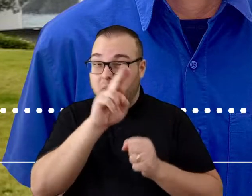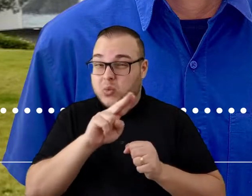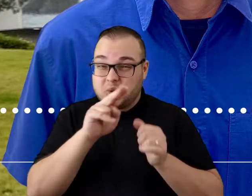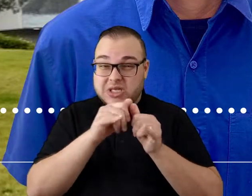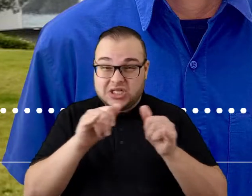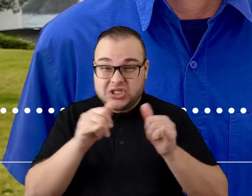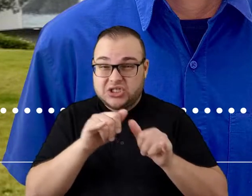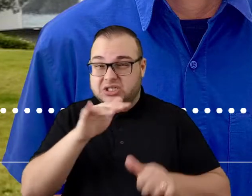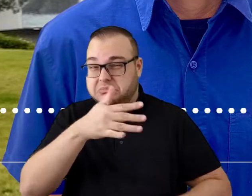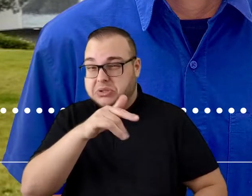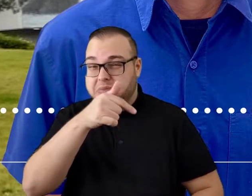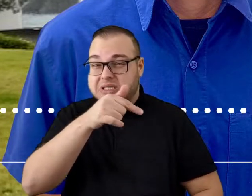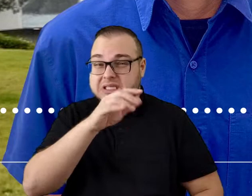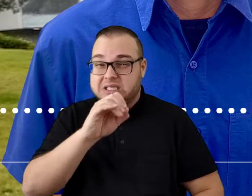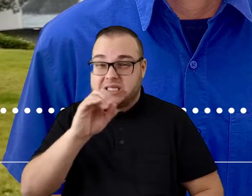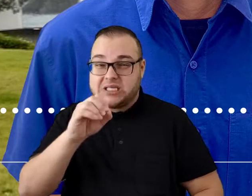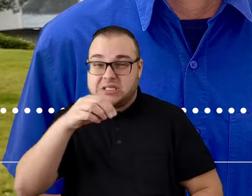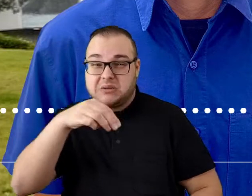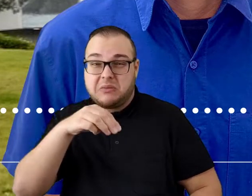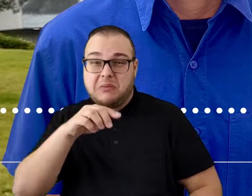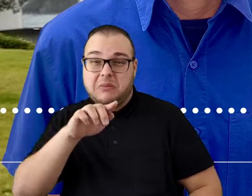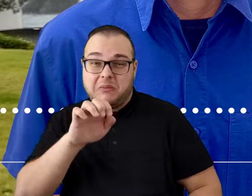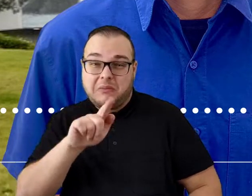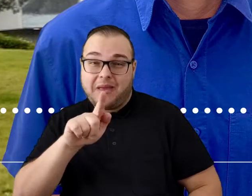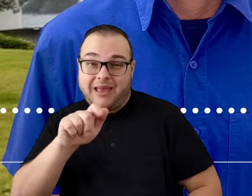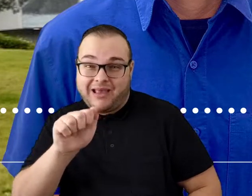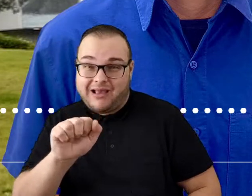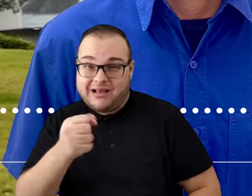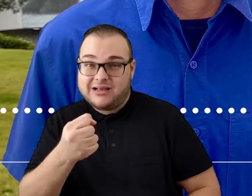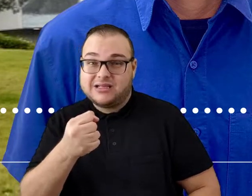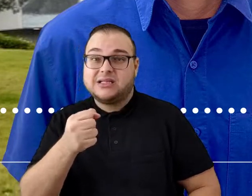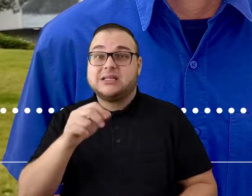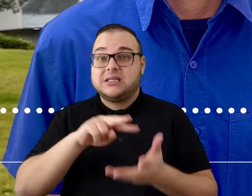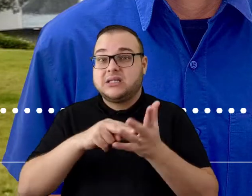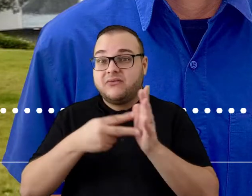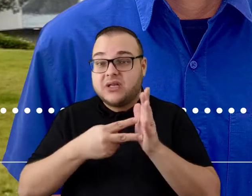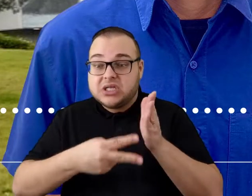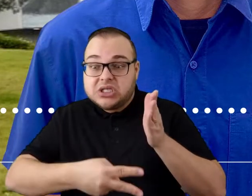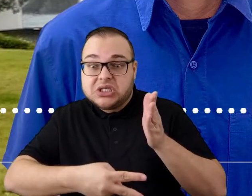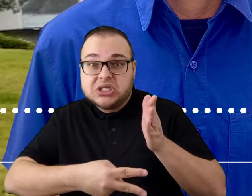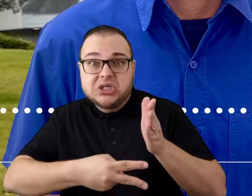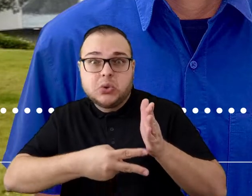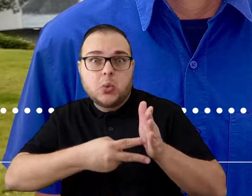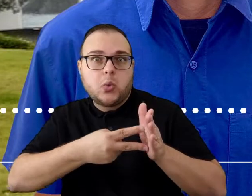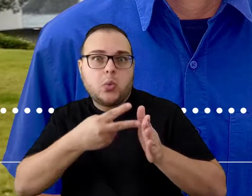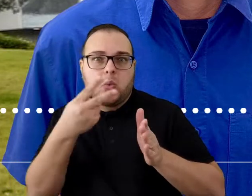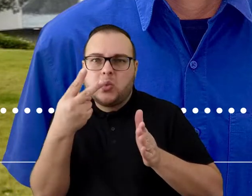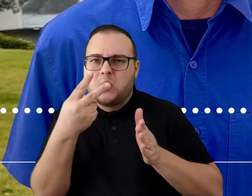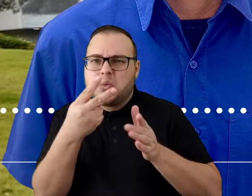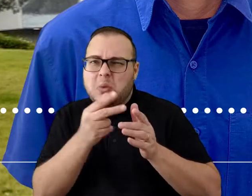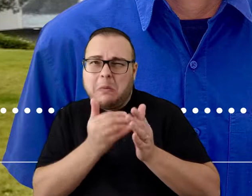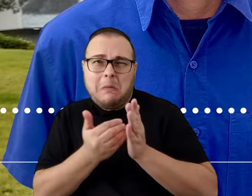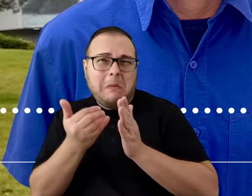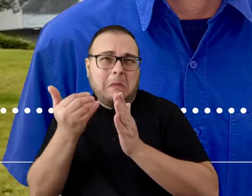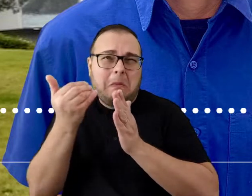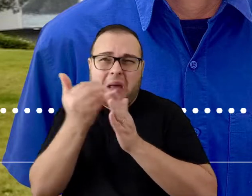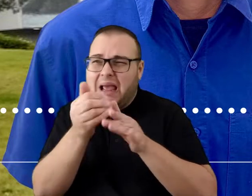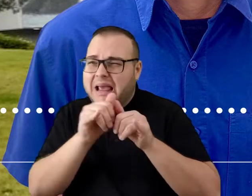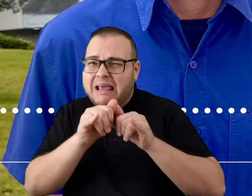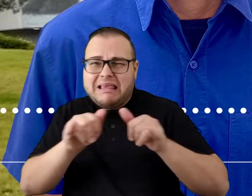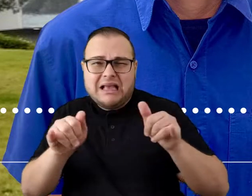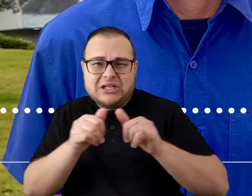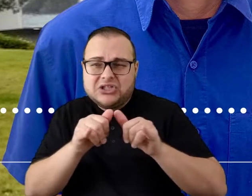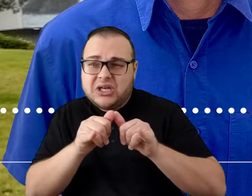dizer o quê? Significa que a fábrica é o segundo maior consumidor de energia do país, perdendo apenas para o município de São Paulo.